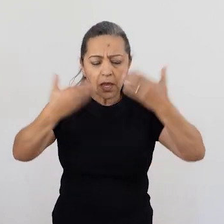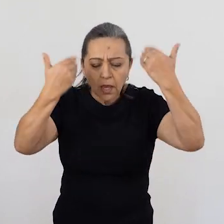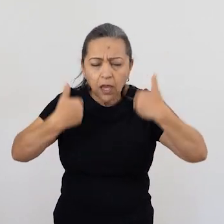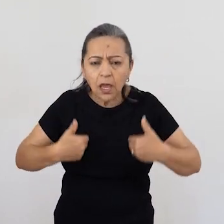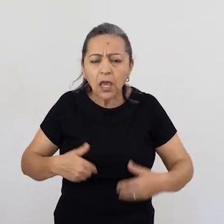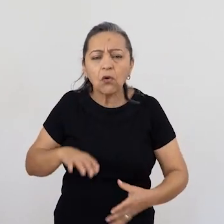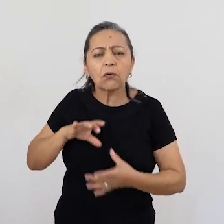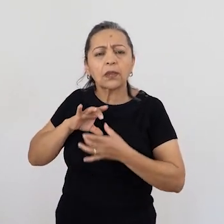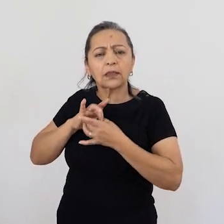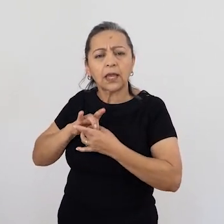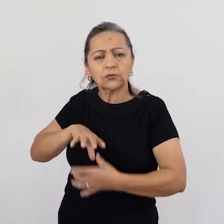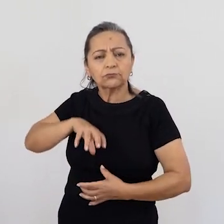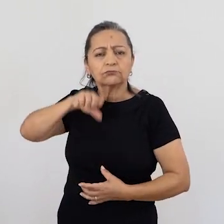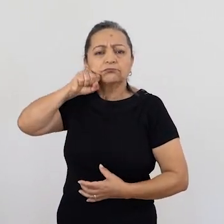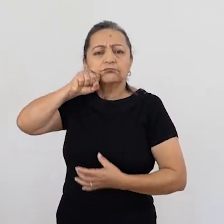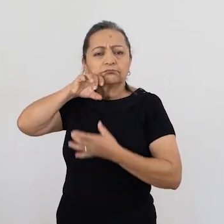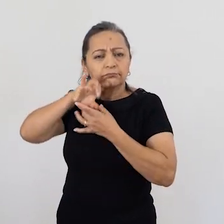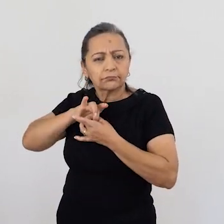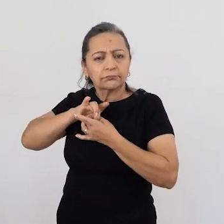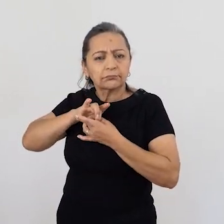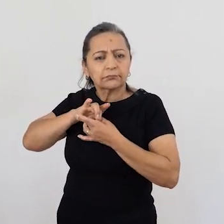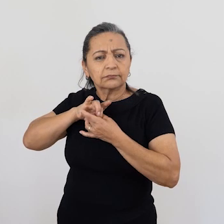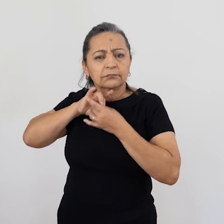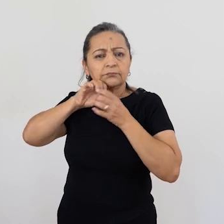Então, eu me integro,